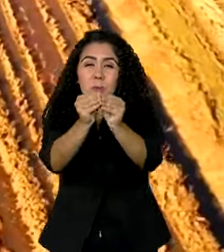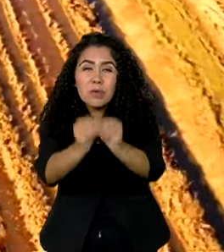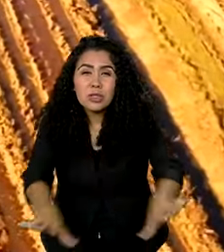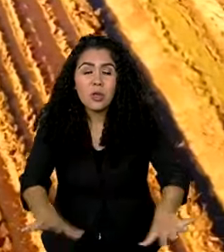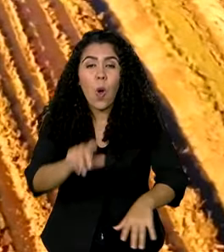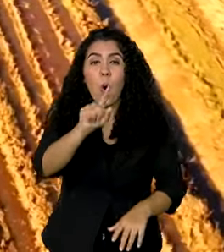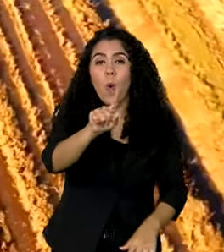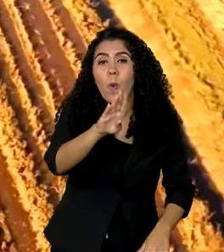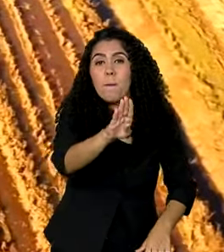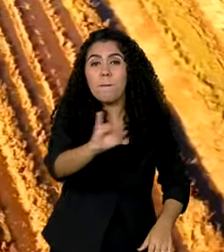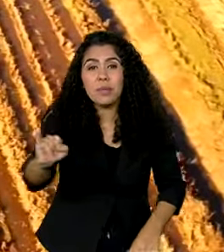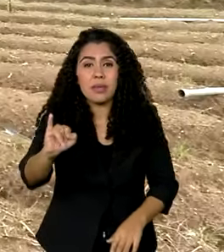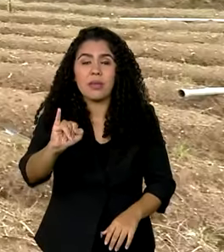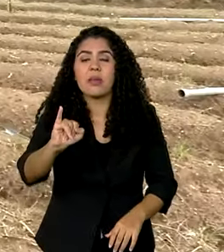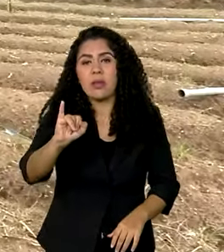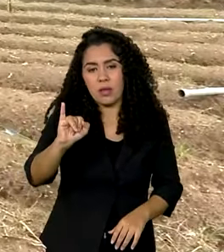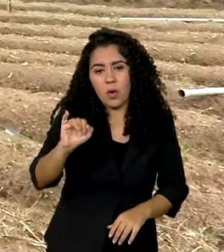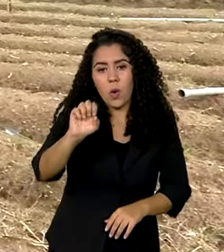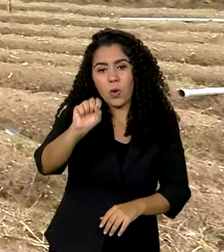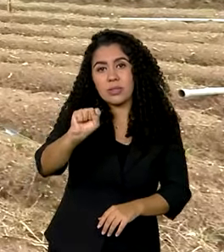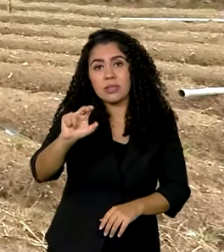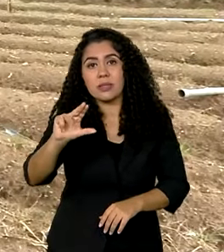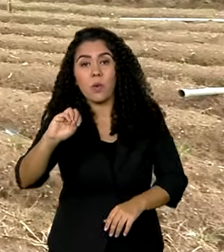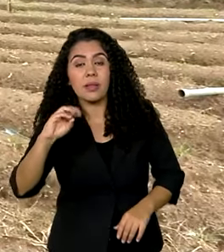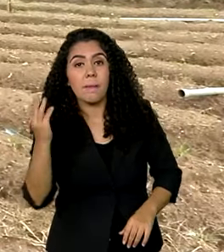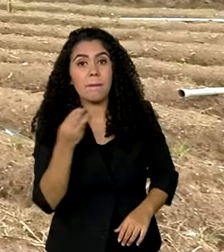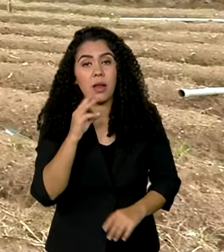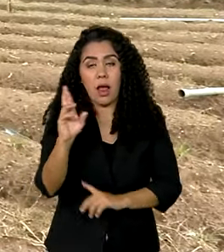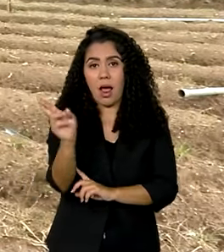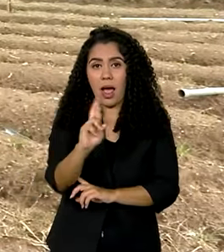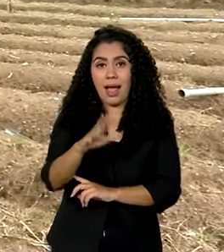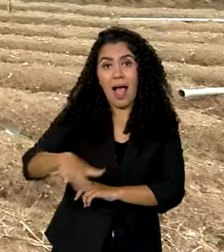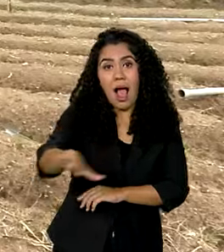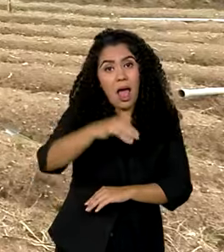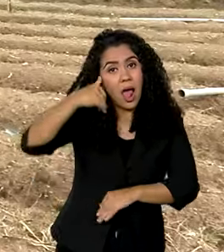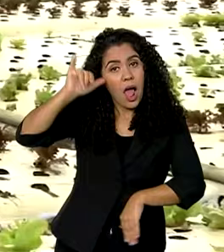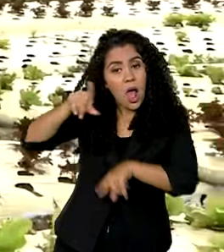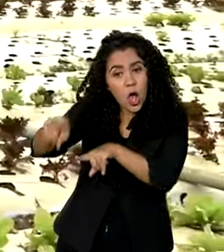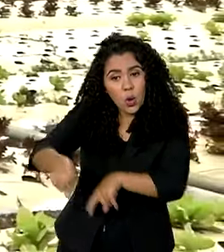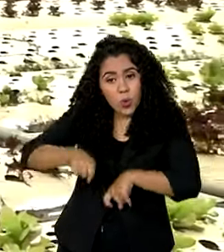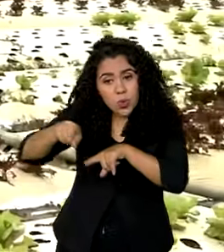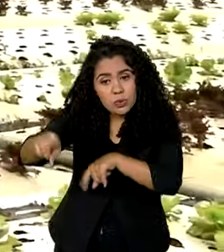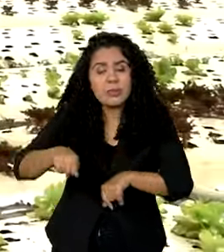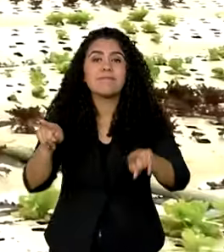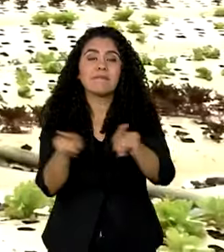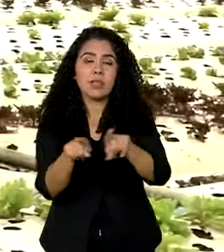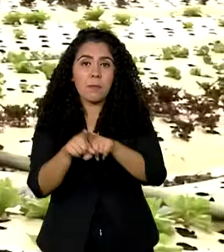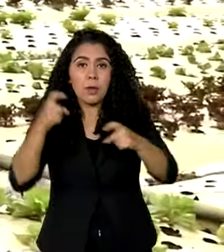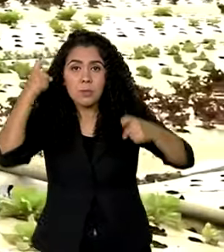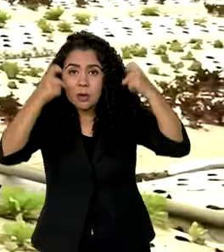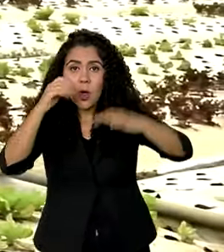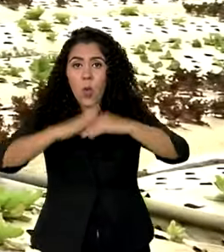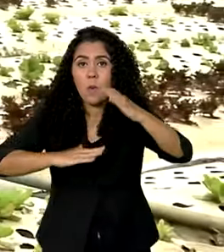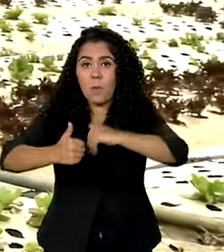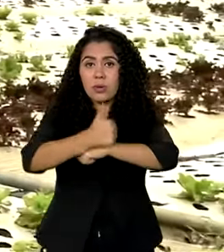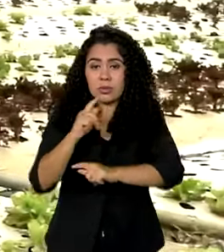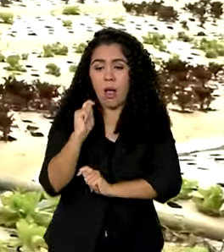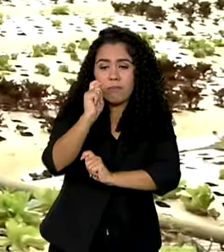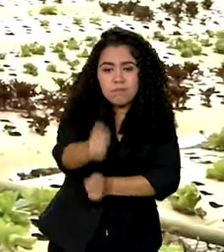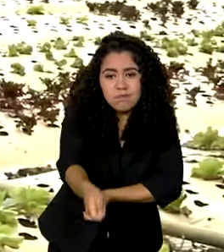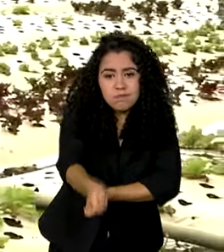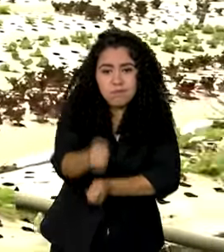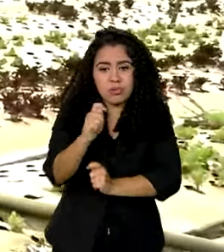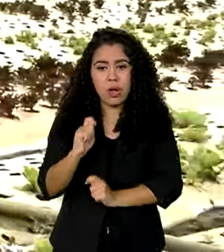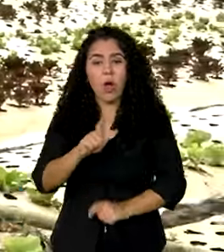de 1 bilhão e 850 milhões de reais na agricultura. Há também a preocupação com os pescadores. O governo